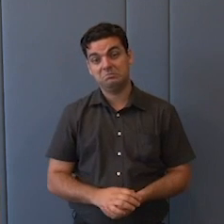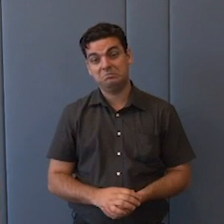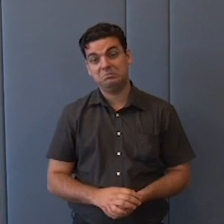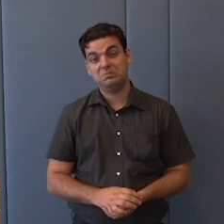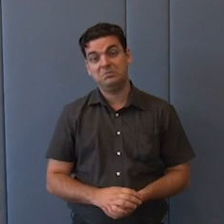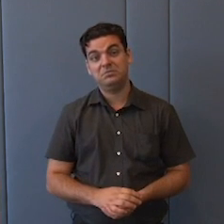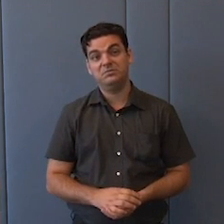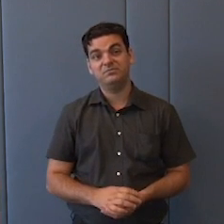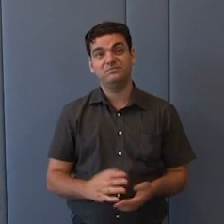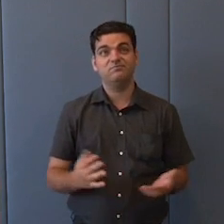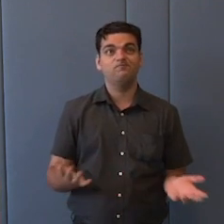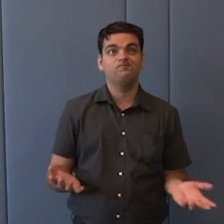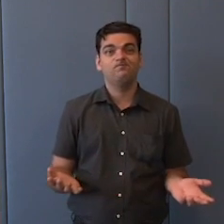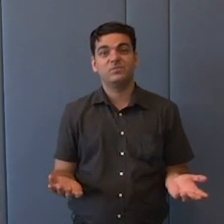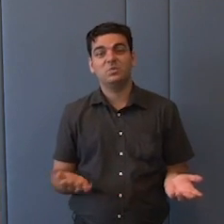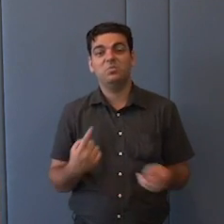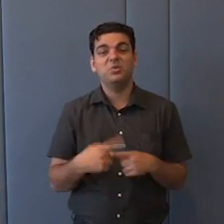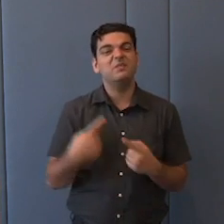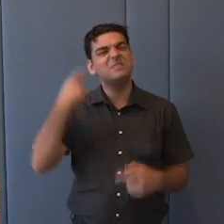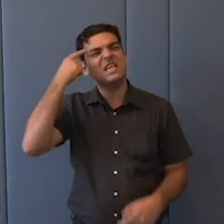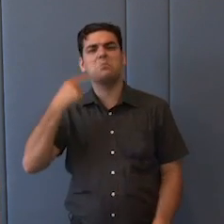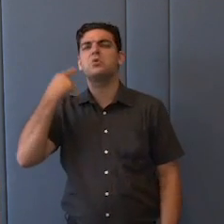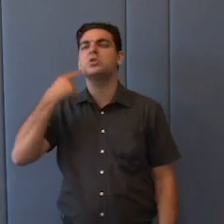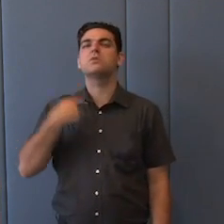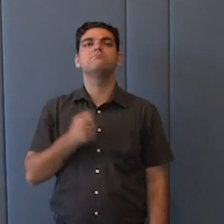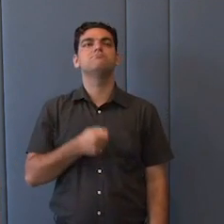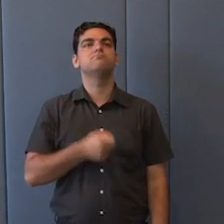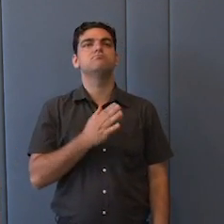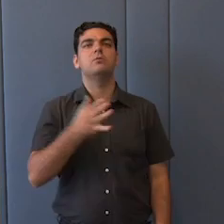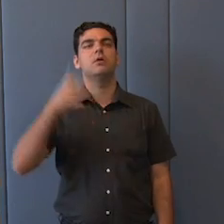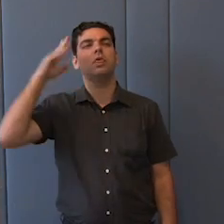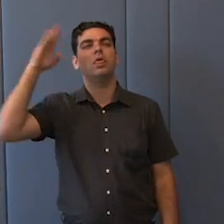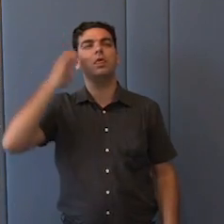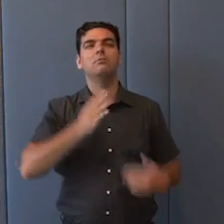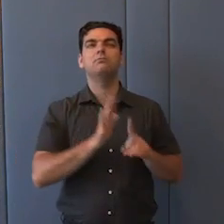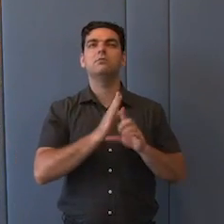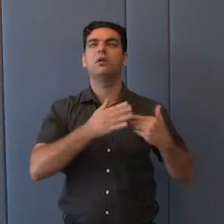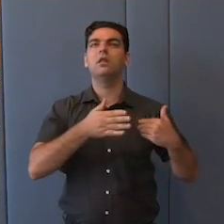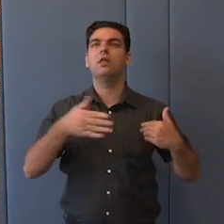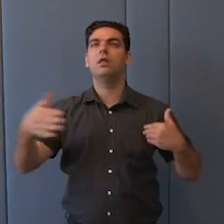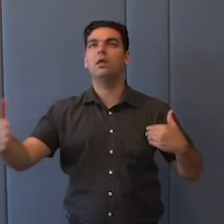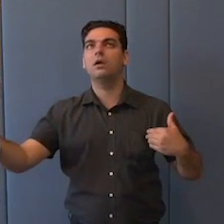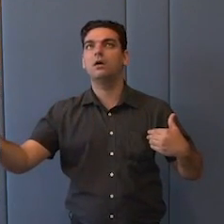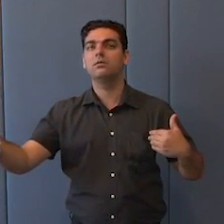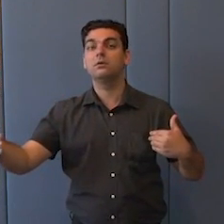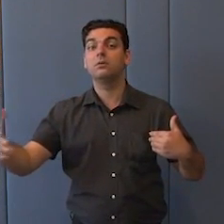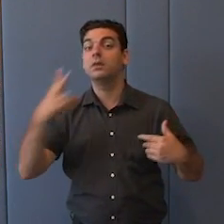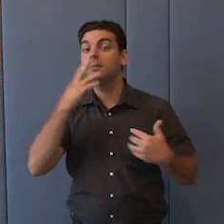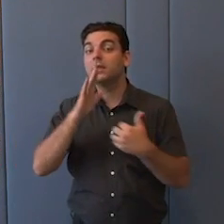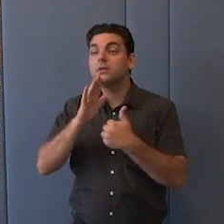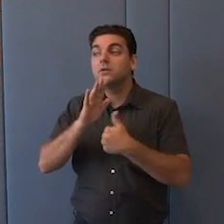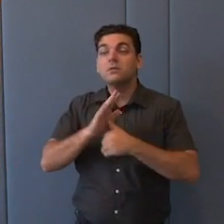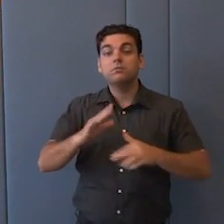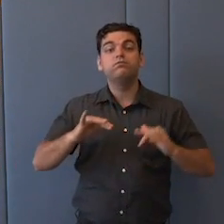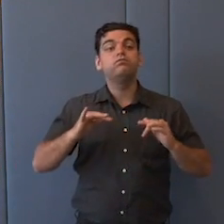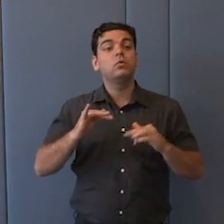não de posições políticas XYZ, de opções econômicas XYZ, mas da própria identidade do povo